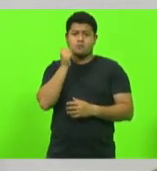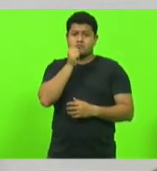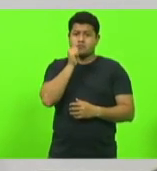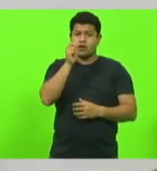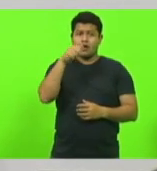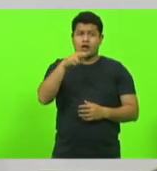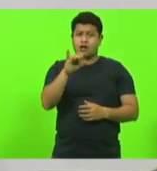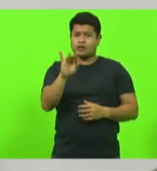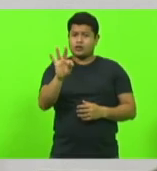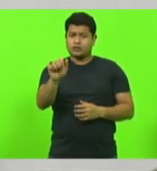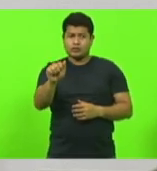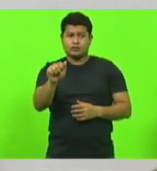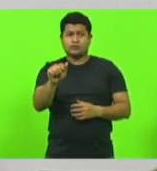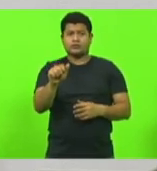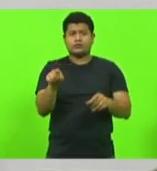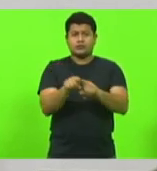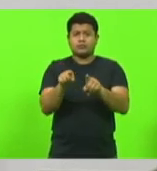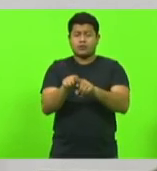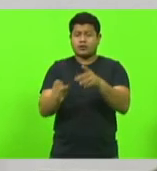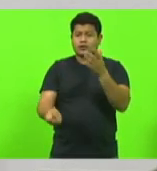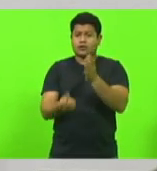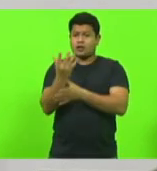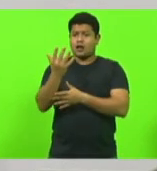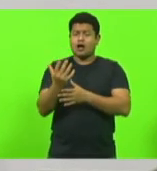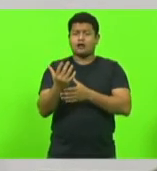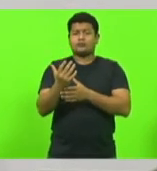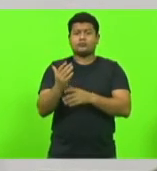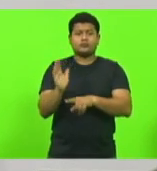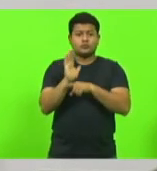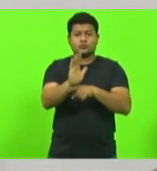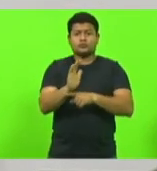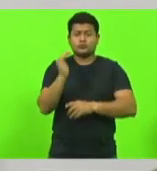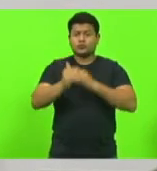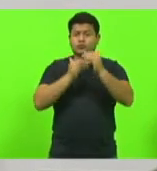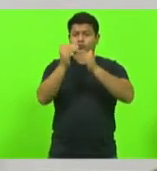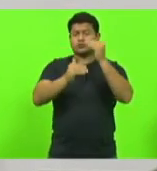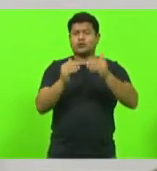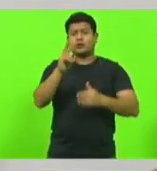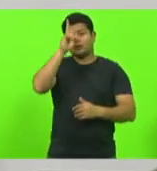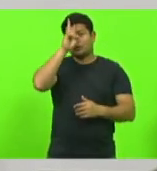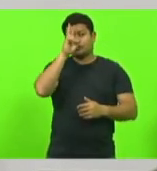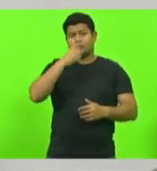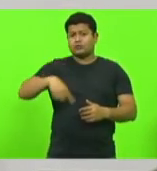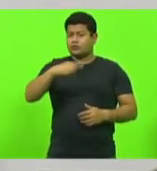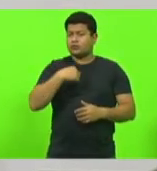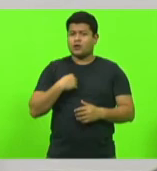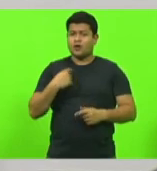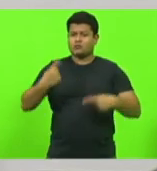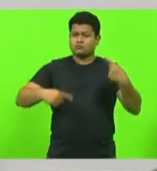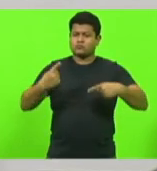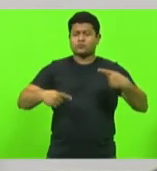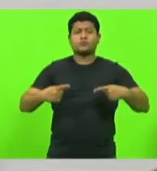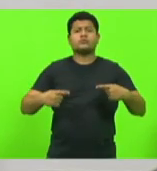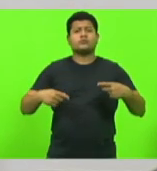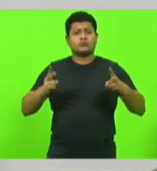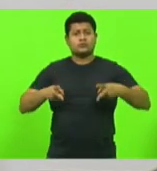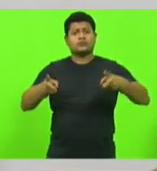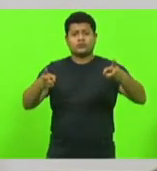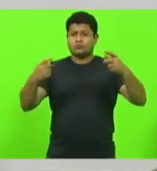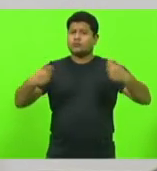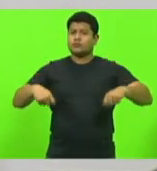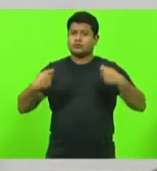formando e construindo a nossa história, nós não podemos deixar de discutir esses temas que são também ainda tão